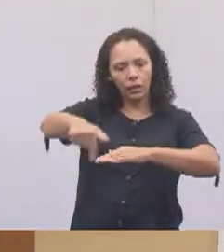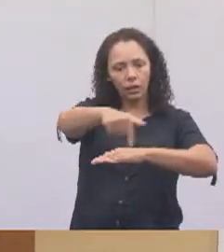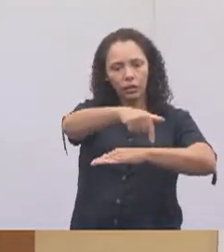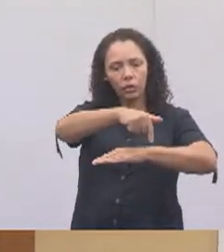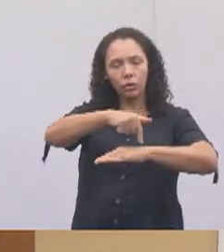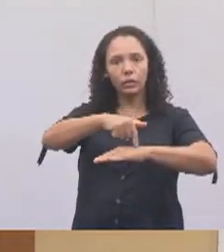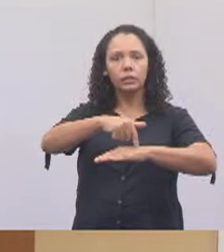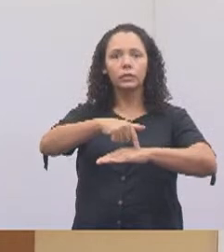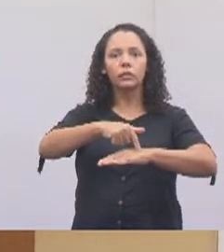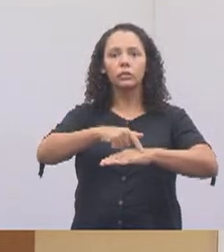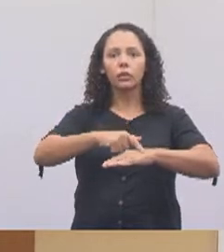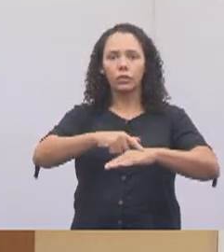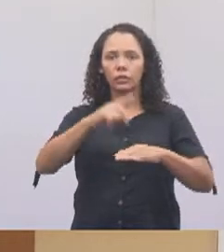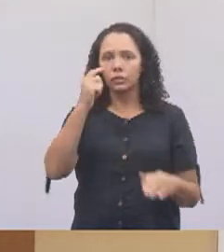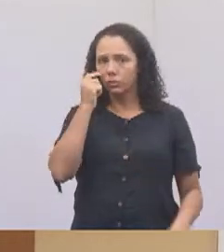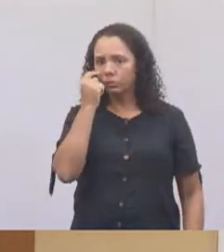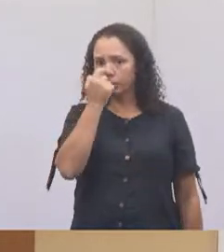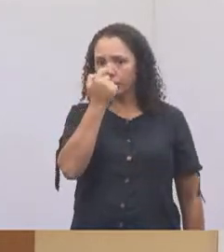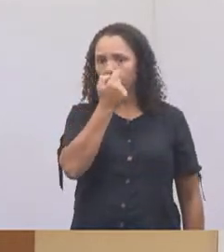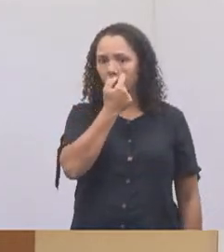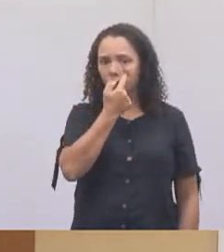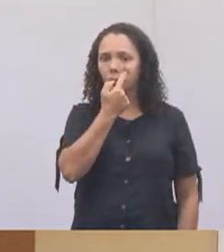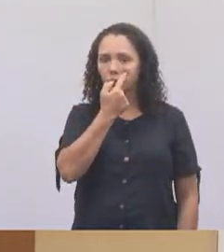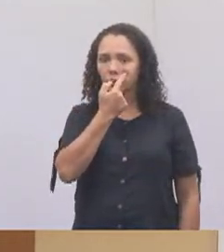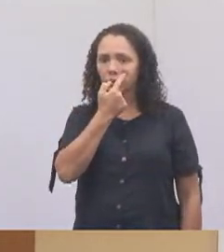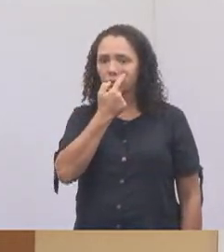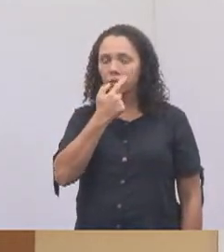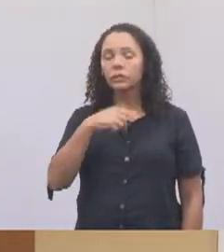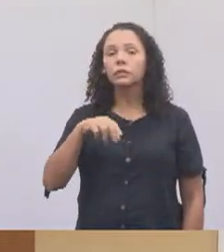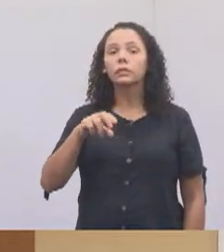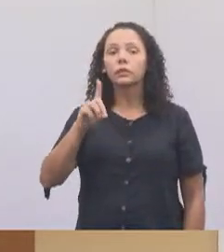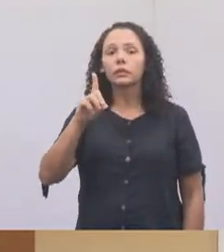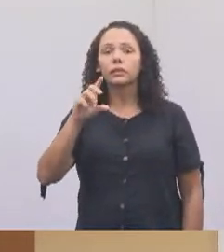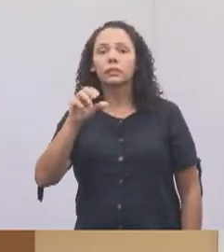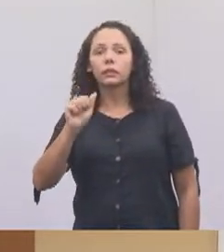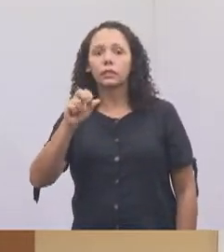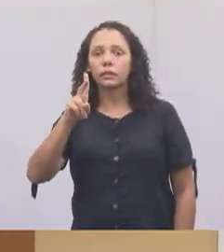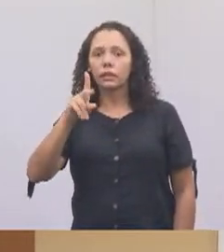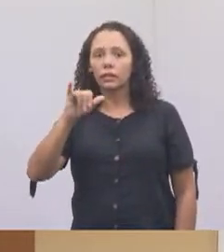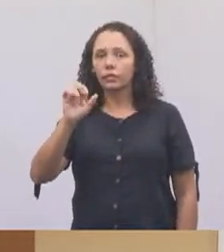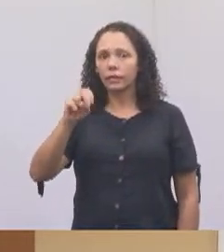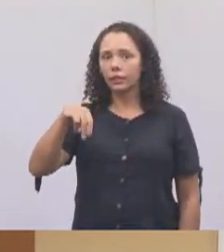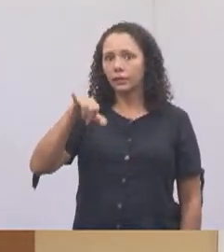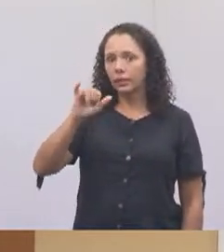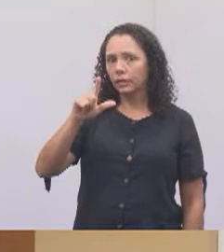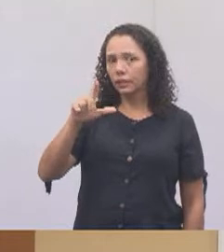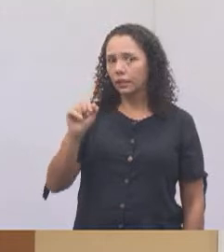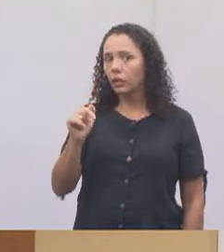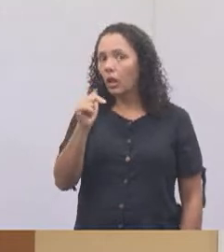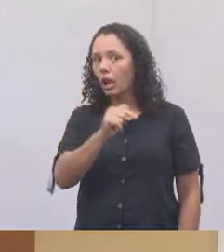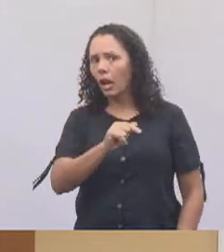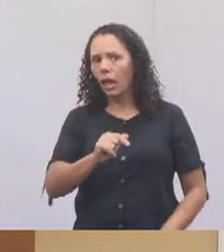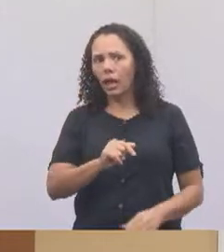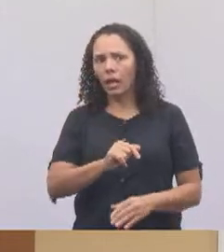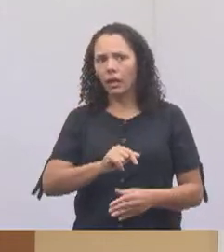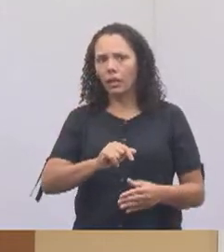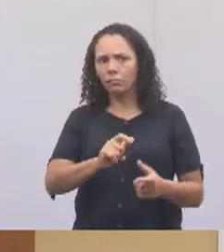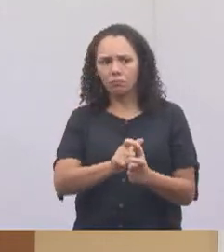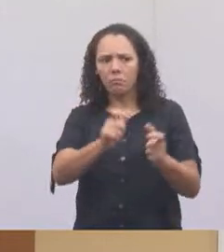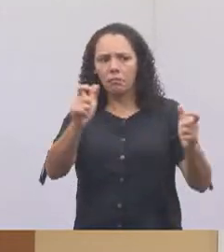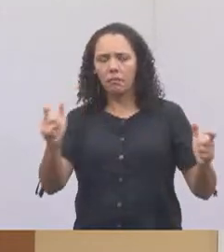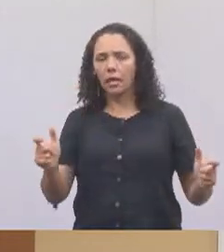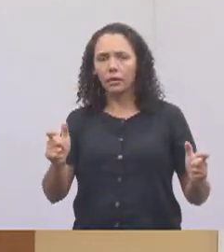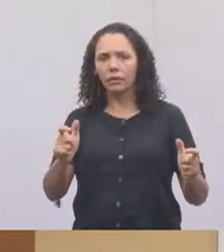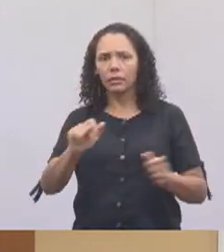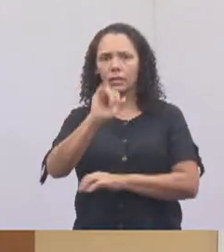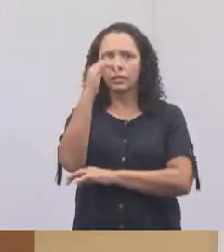pro Parque Meia Lua, né? Da Navilino, toda a maioria das árvores de lá já foram a óbito, porque